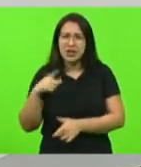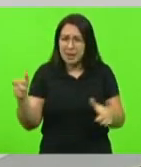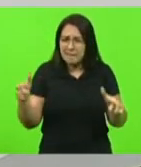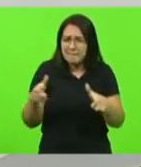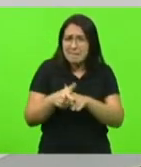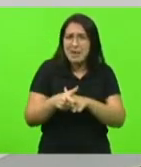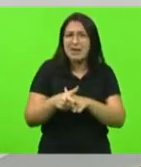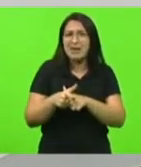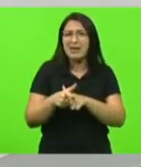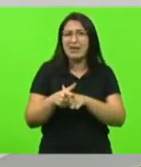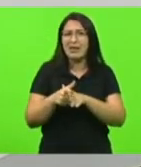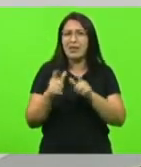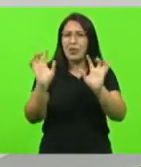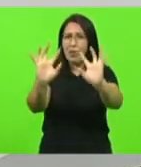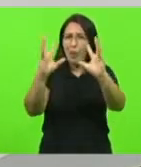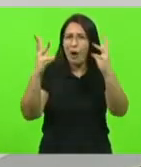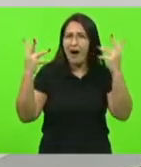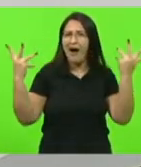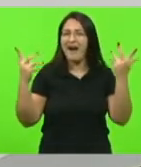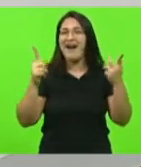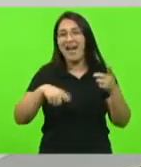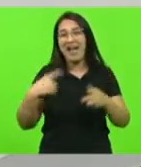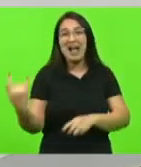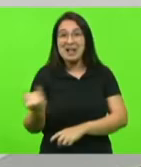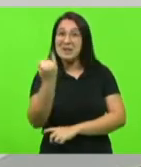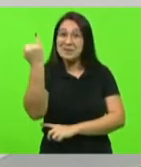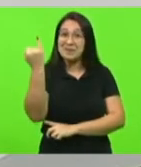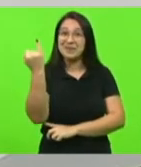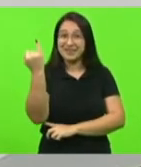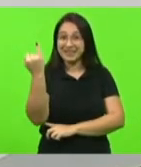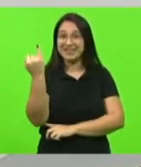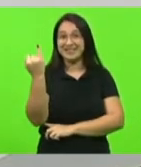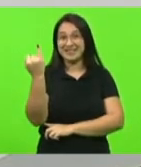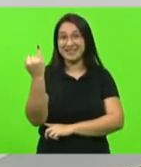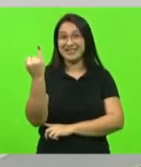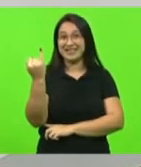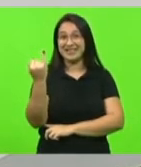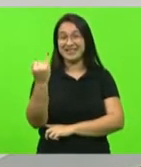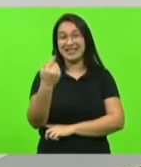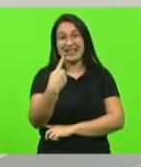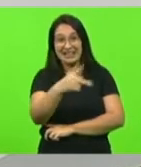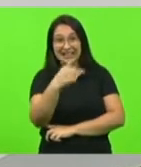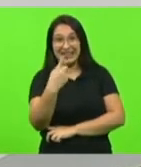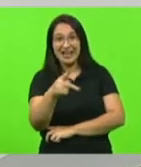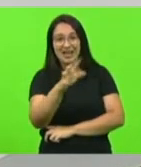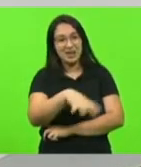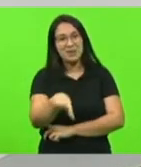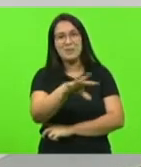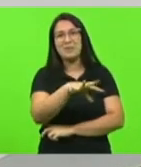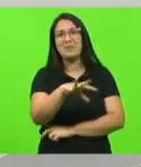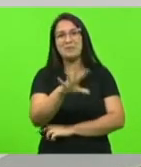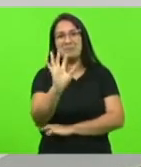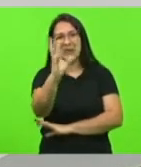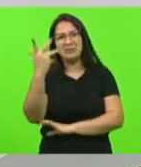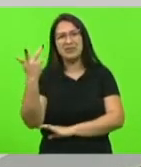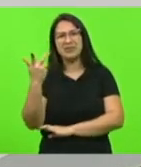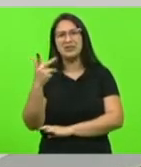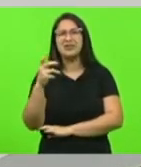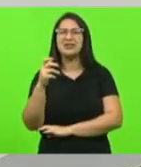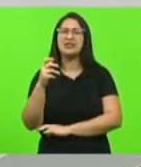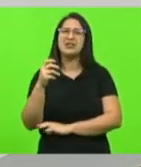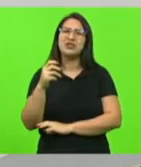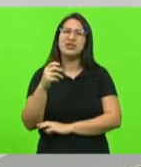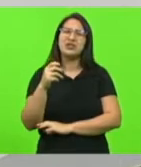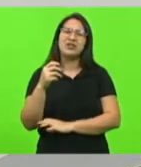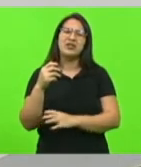a importância que tem daquele daquele bosque para meio ambiente para a fauna para fora